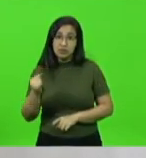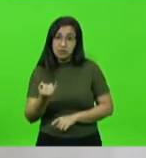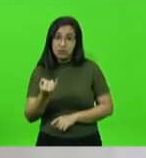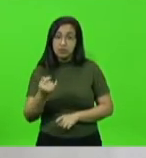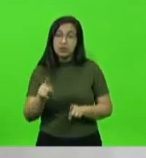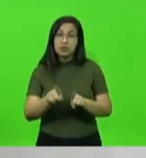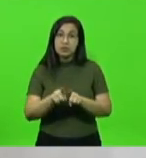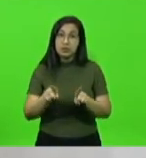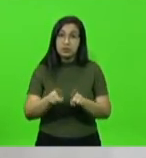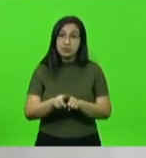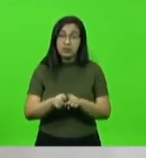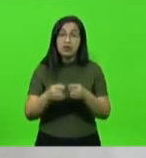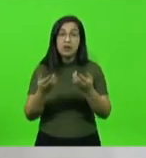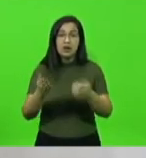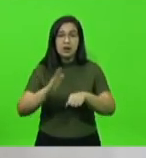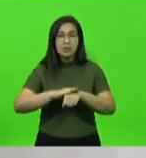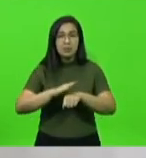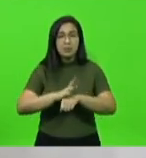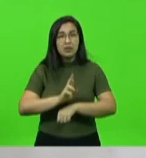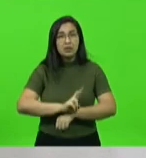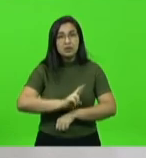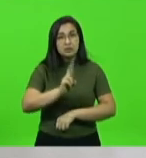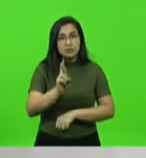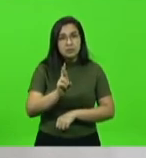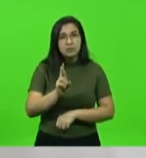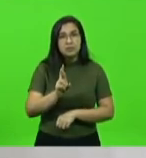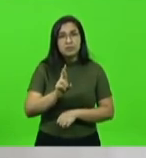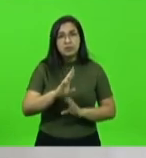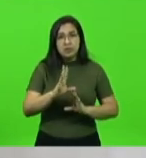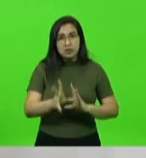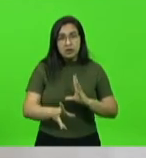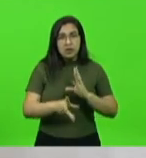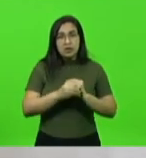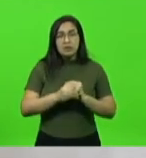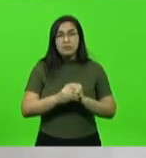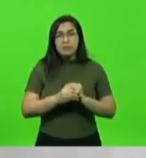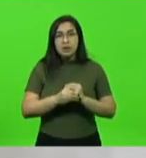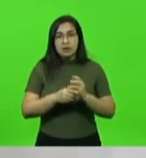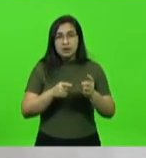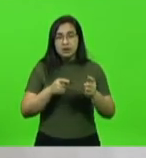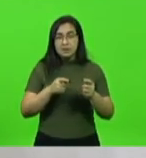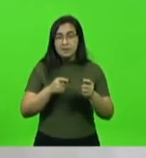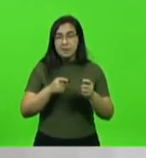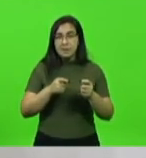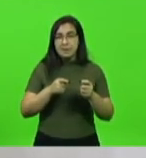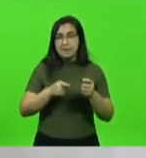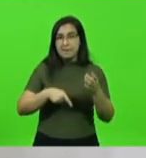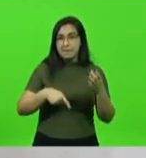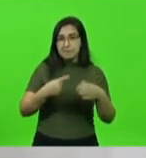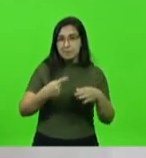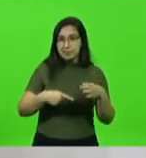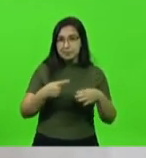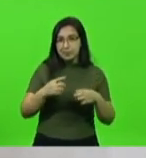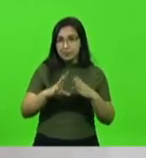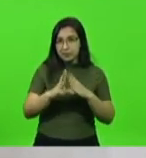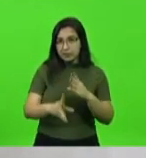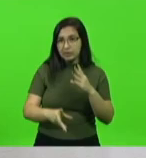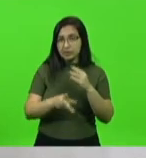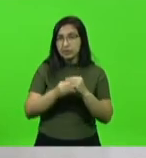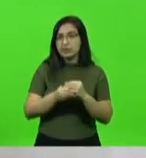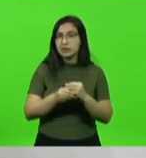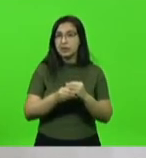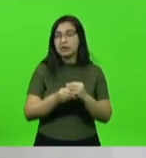próprio autor da emenda, numa declaração aqui na Comissão de Finanças e Tributação, também disse que ela era realmente inconstitucional,